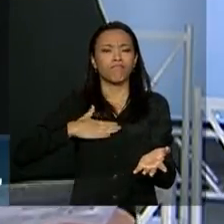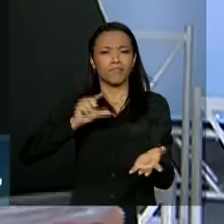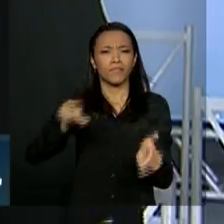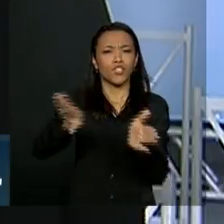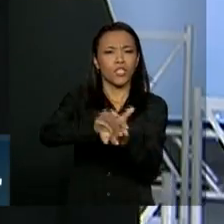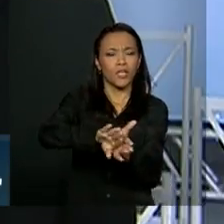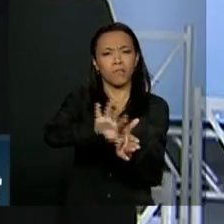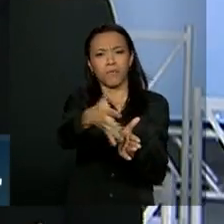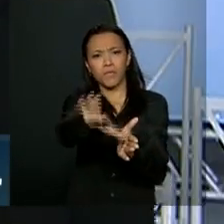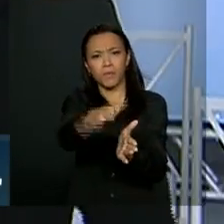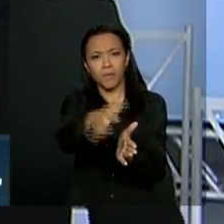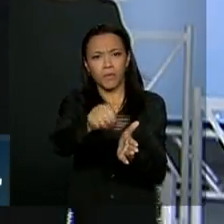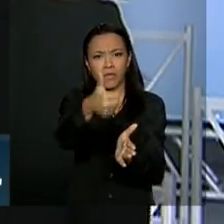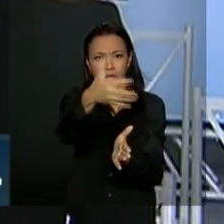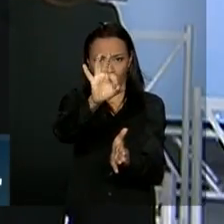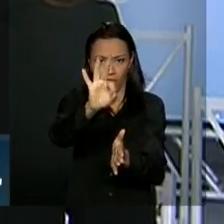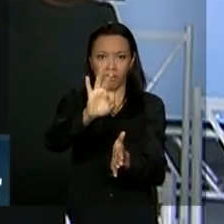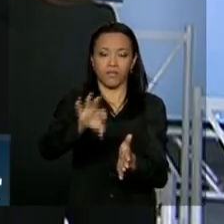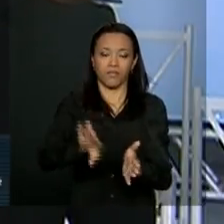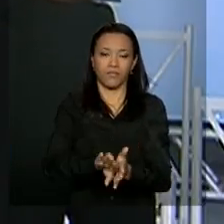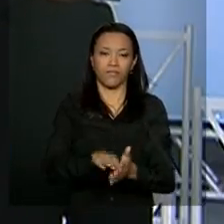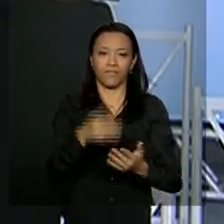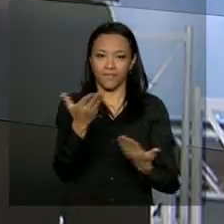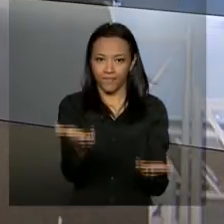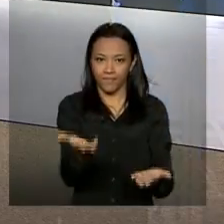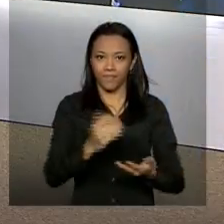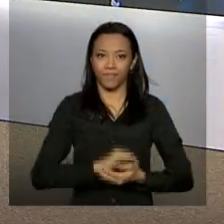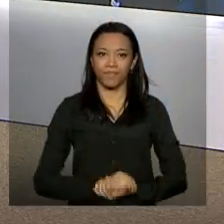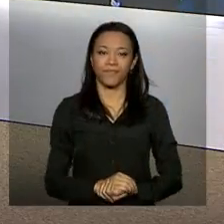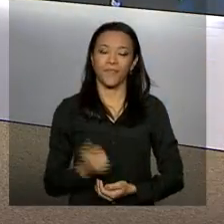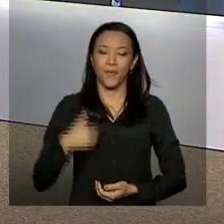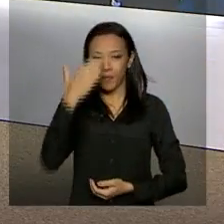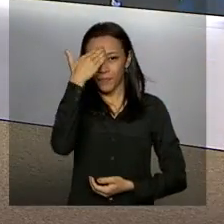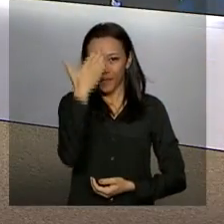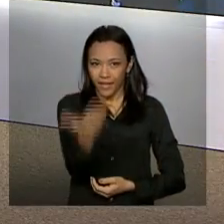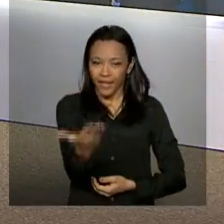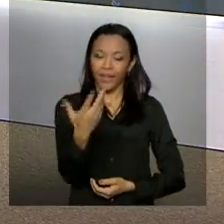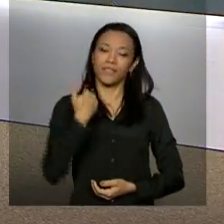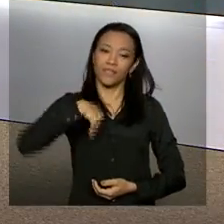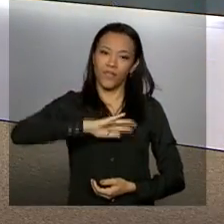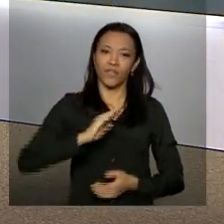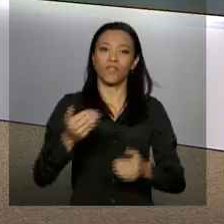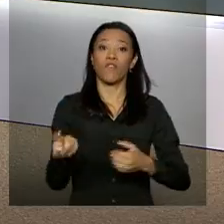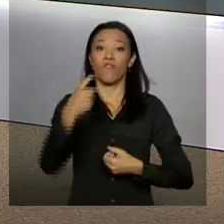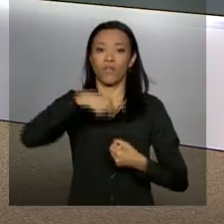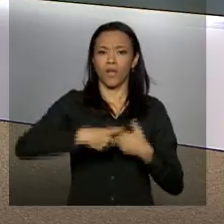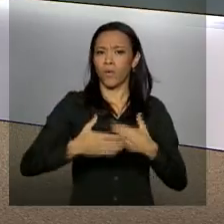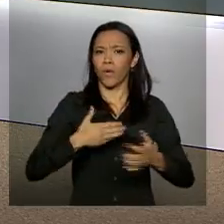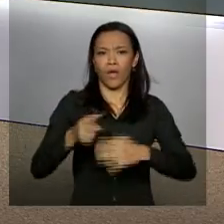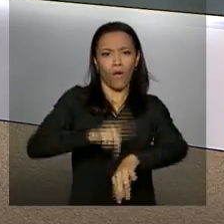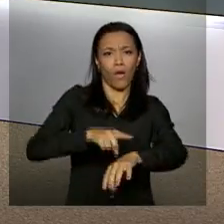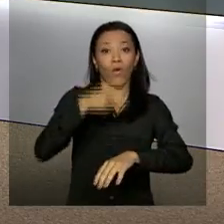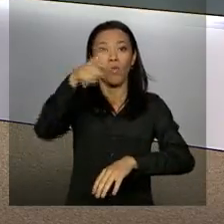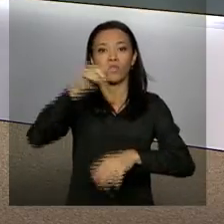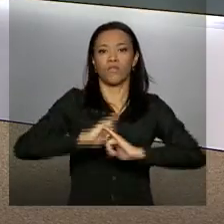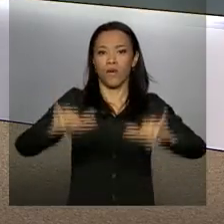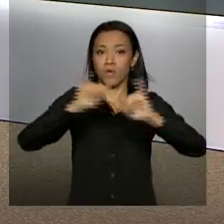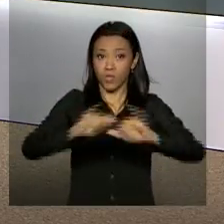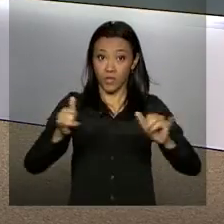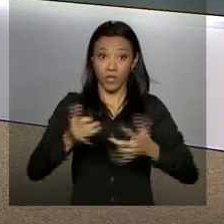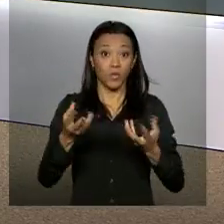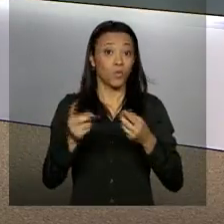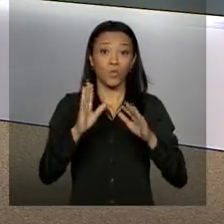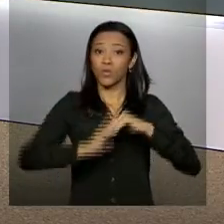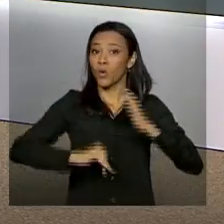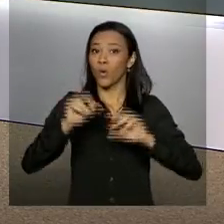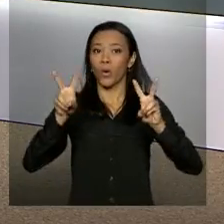mais, por volta das 10 horas. Daniele. Obrigada, Carolina. E nós podemos voltar a qualquer momento com outras informações sobre